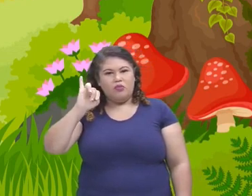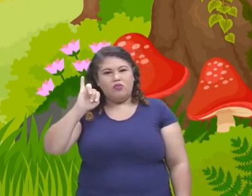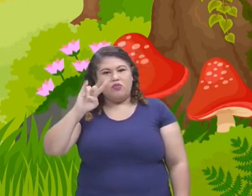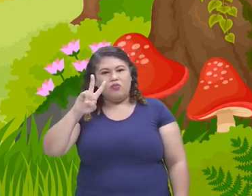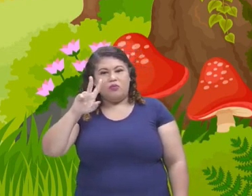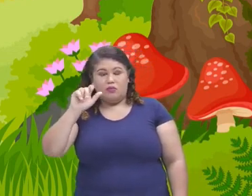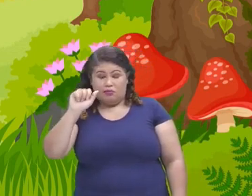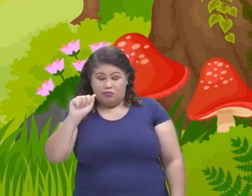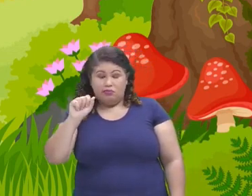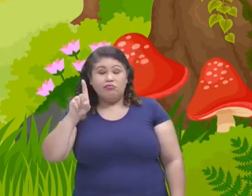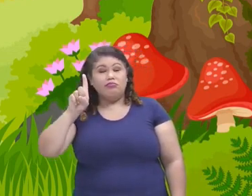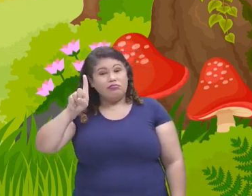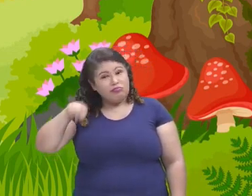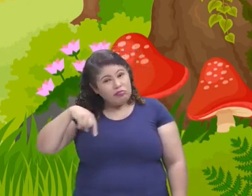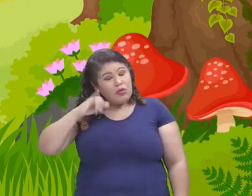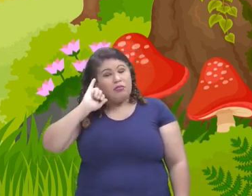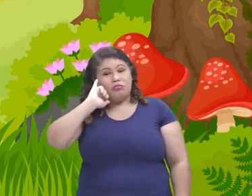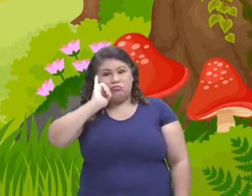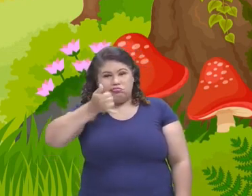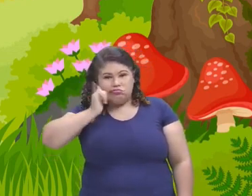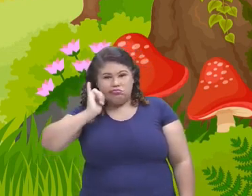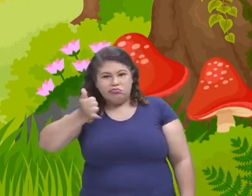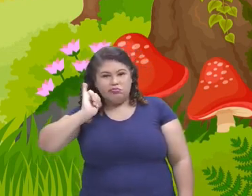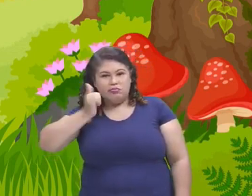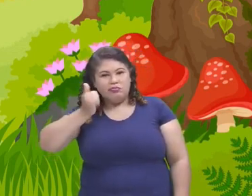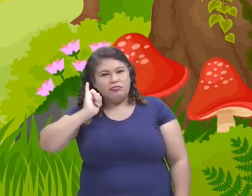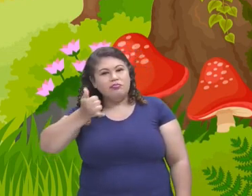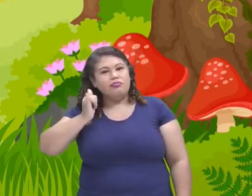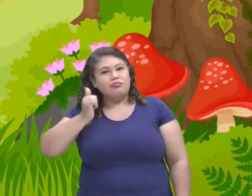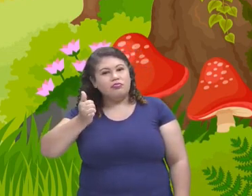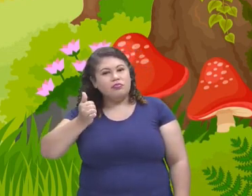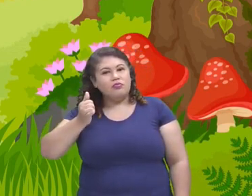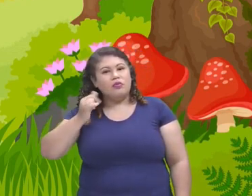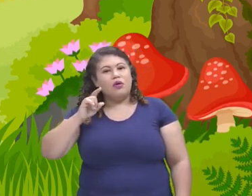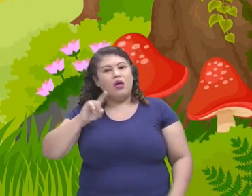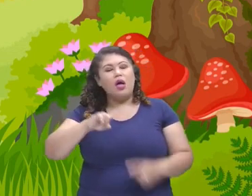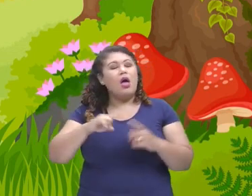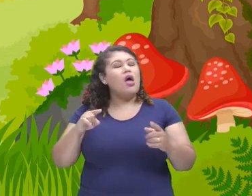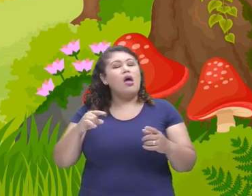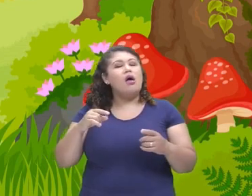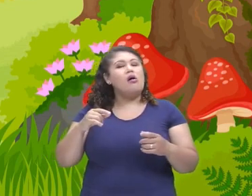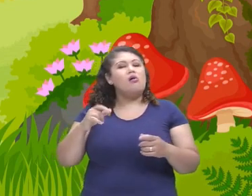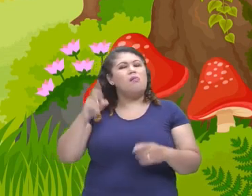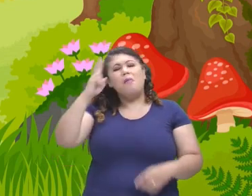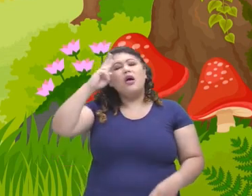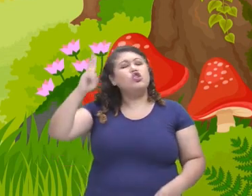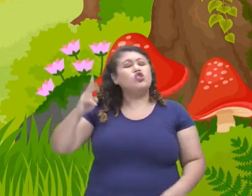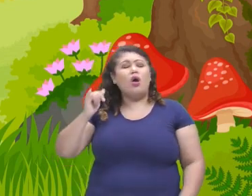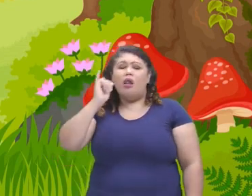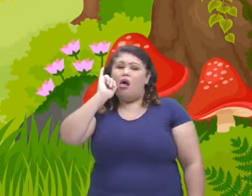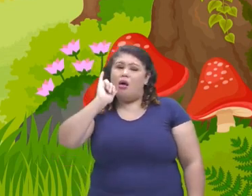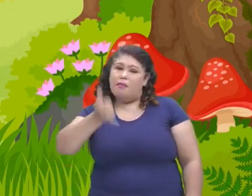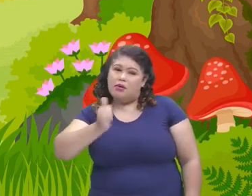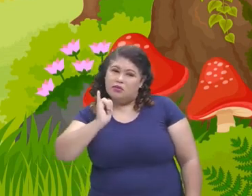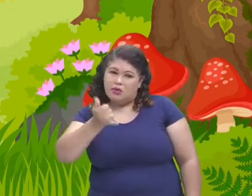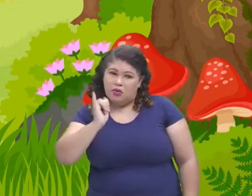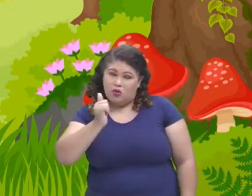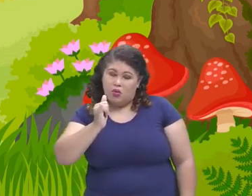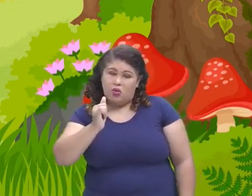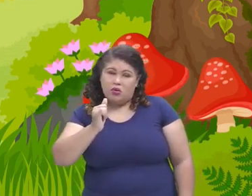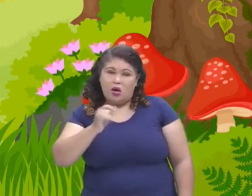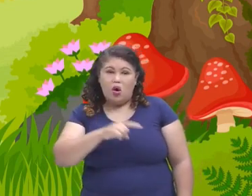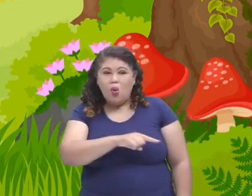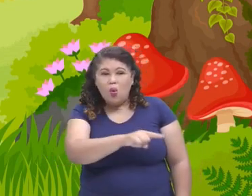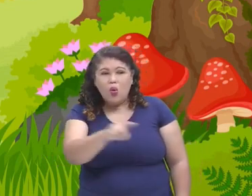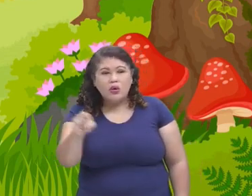crianças, é uma narrativa. A narrativa é algo contado para vocês. Estão lembrados